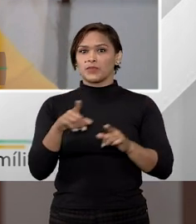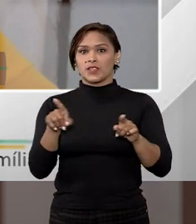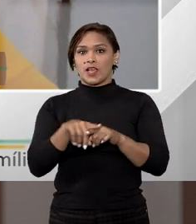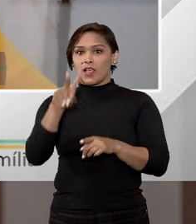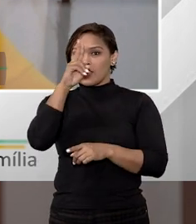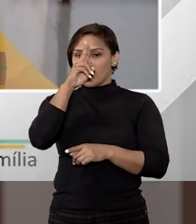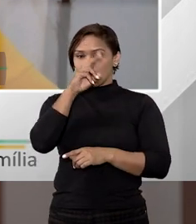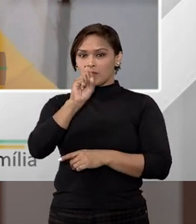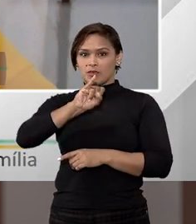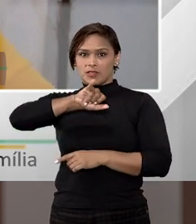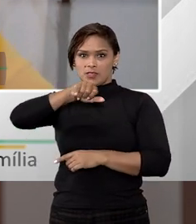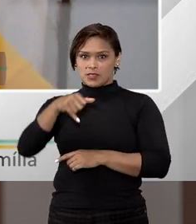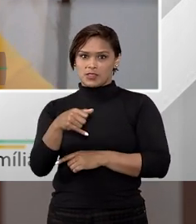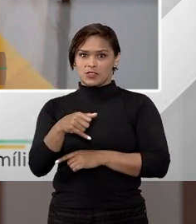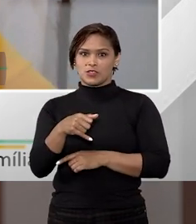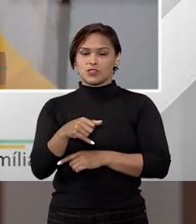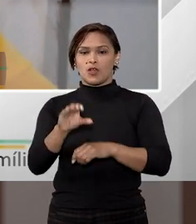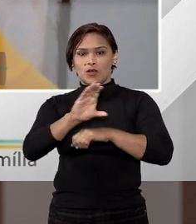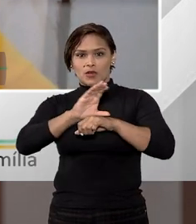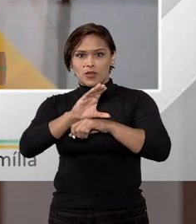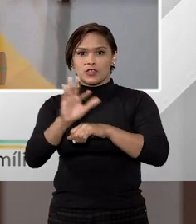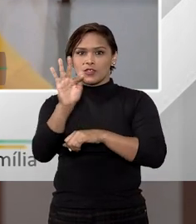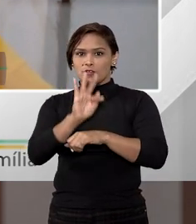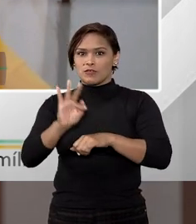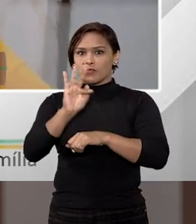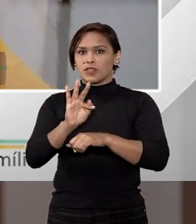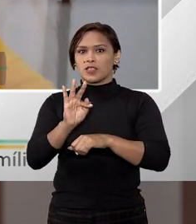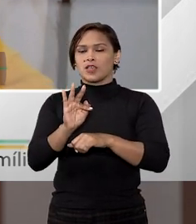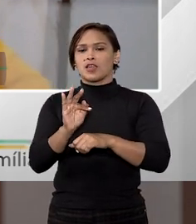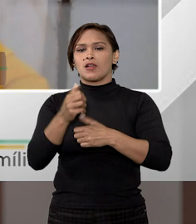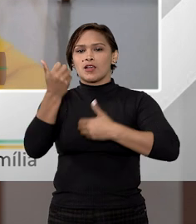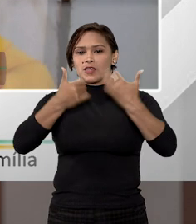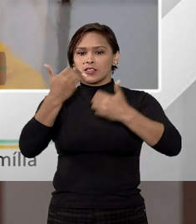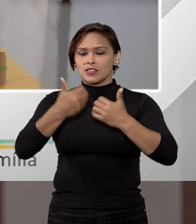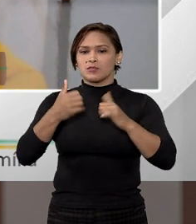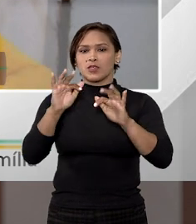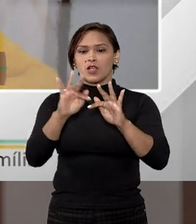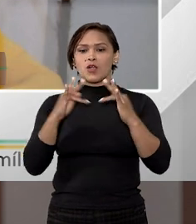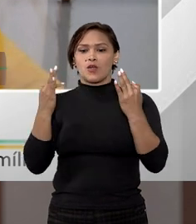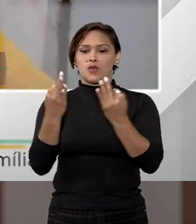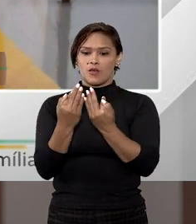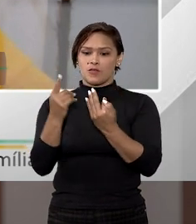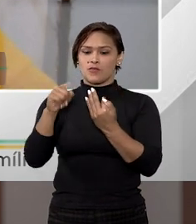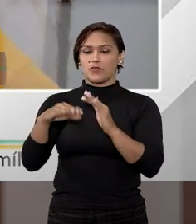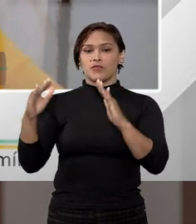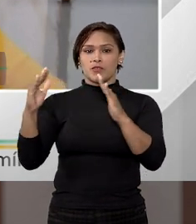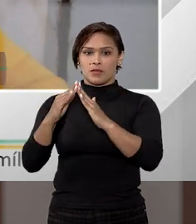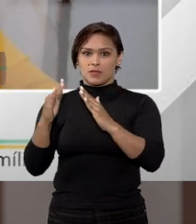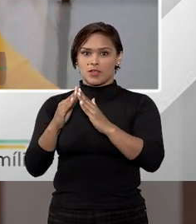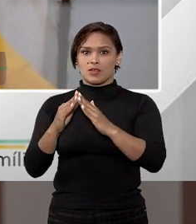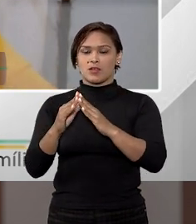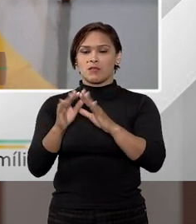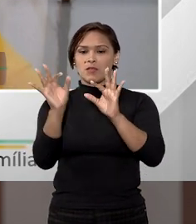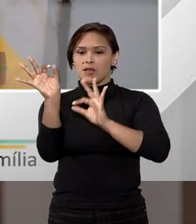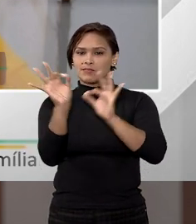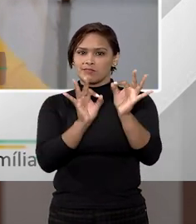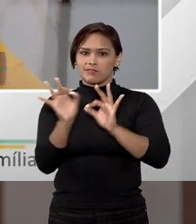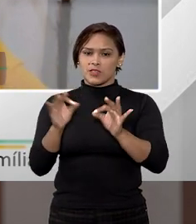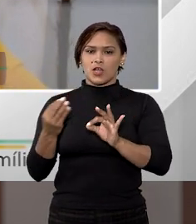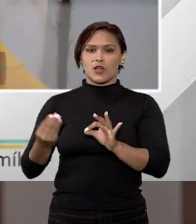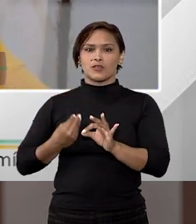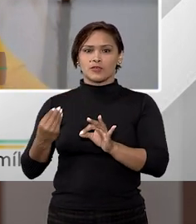Lembre-se que o S.J., a Constituição Federal, ela abarca o local onde a família reside, para a Constituição,